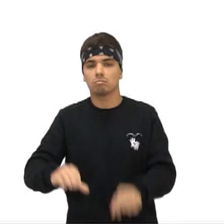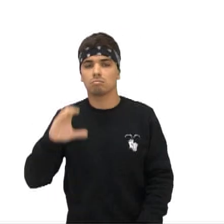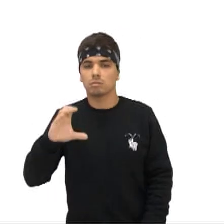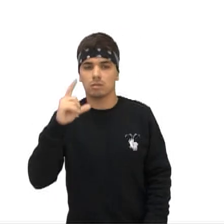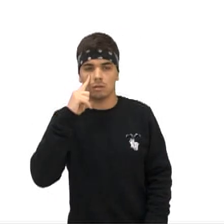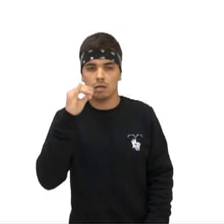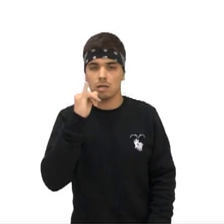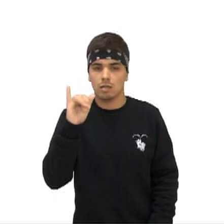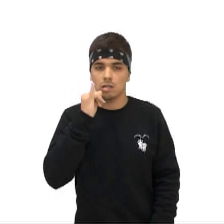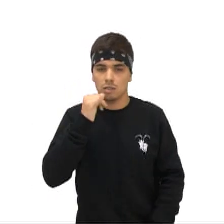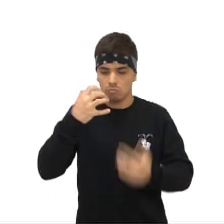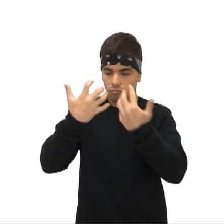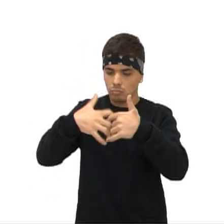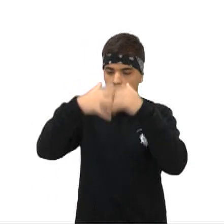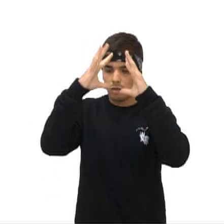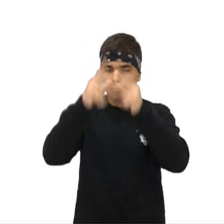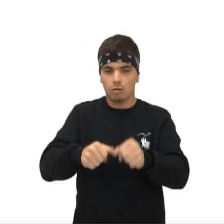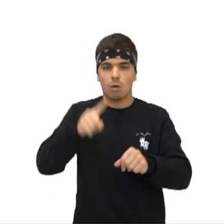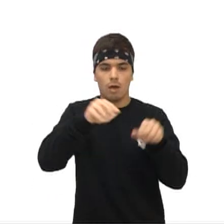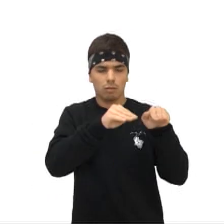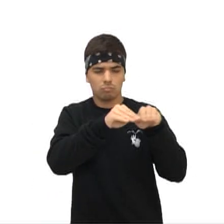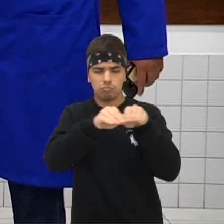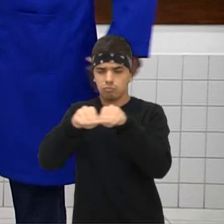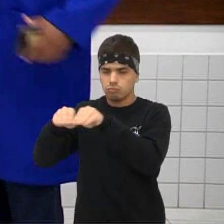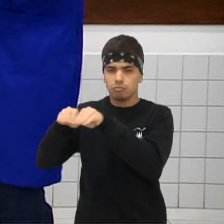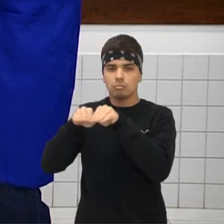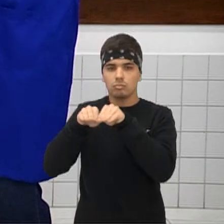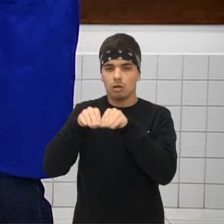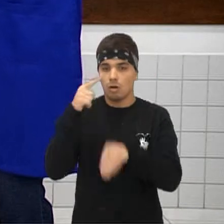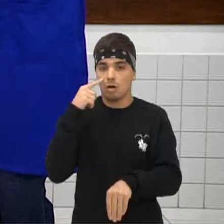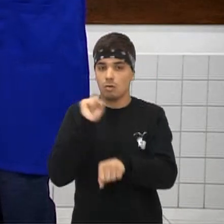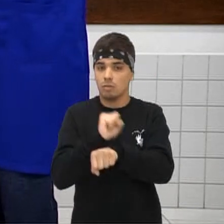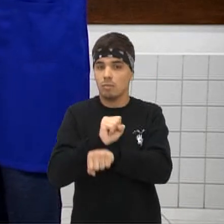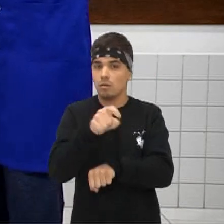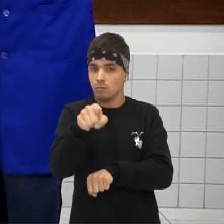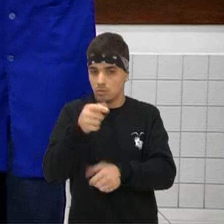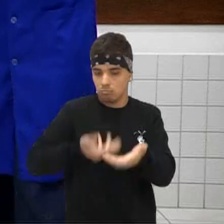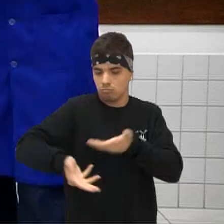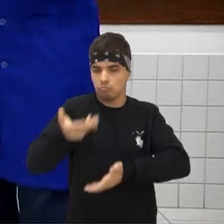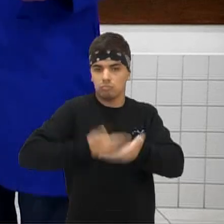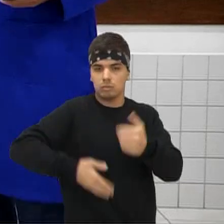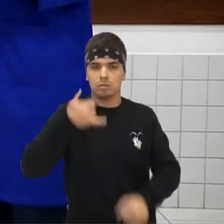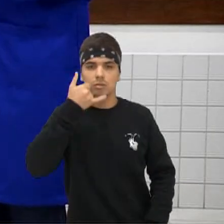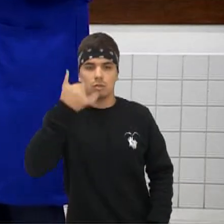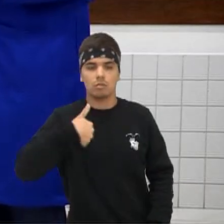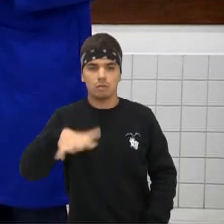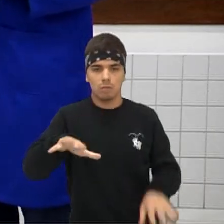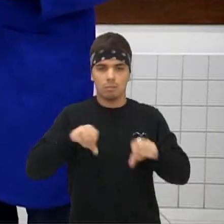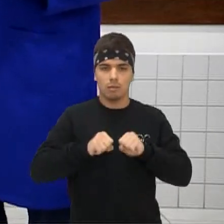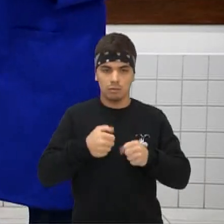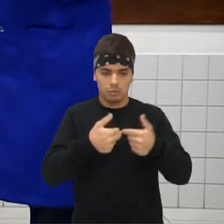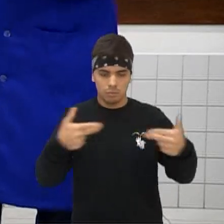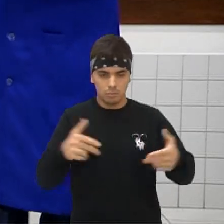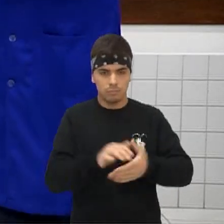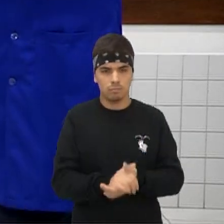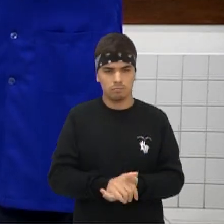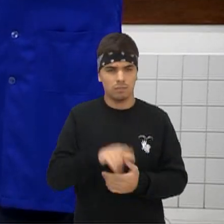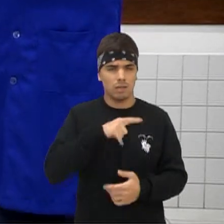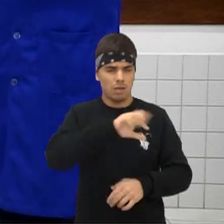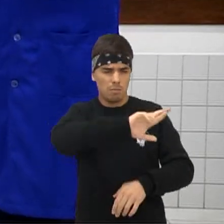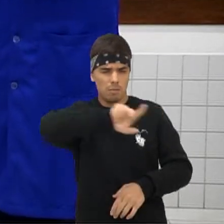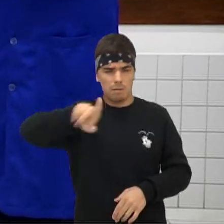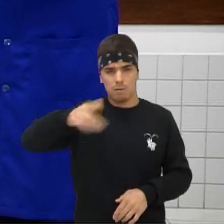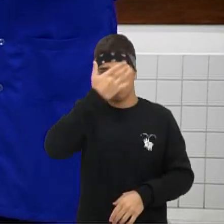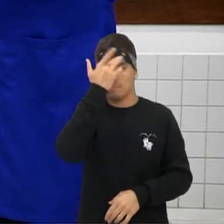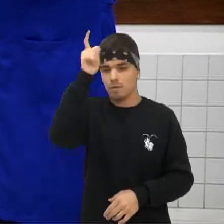mecânica total, ela é constante Meus queridos, estou esperando a interação de vocês aqui pelo celular E eu já estou recebendo mais coisas aqui Cara, várias pessoas de Rio